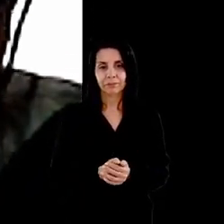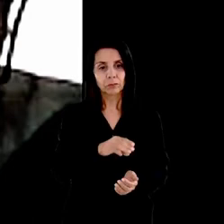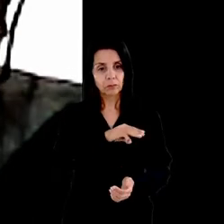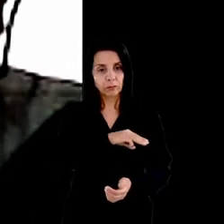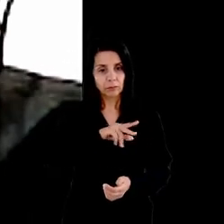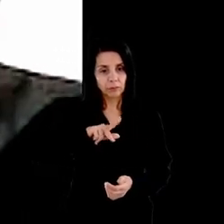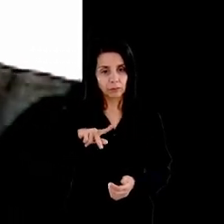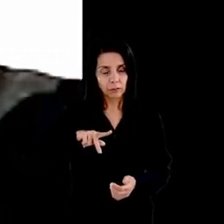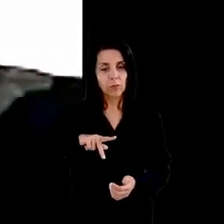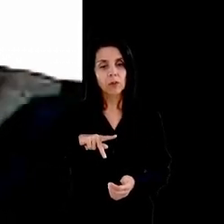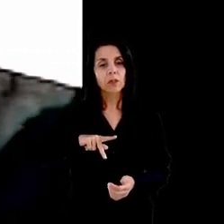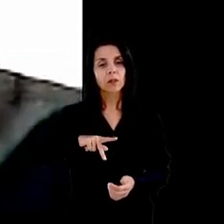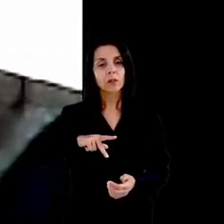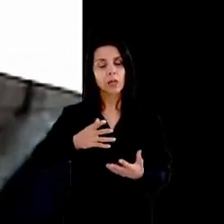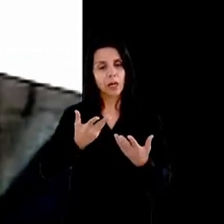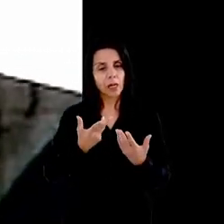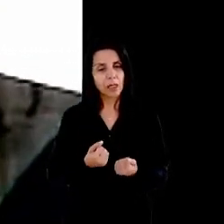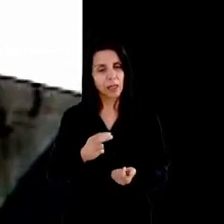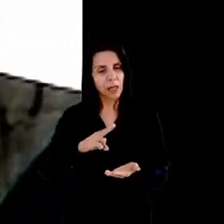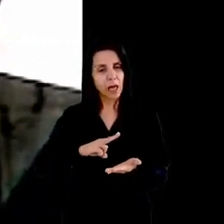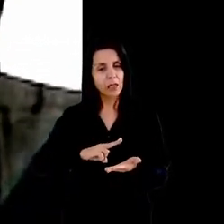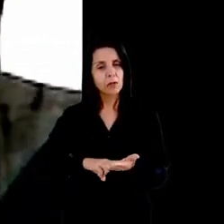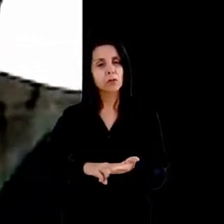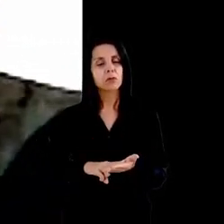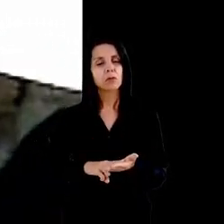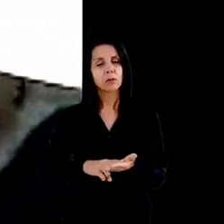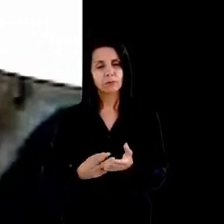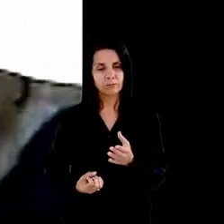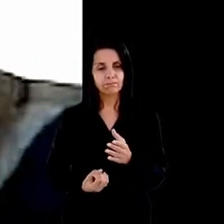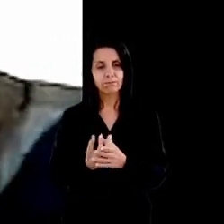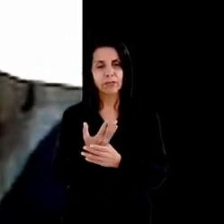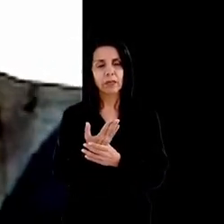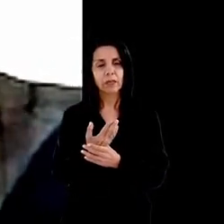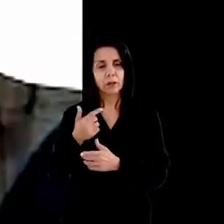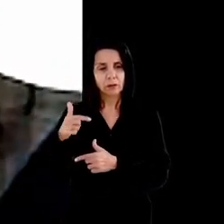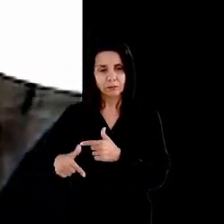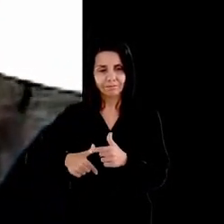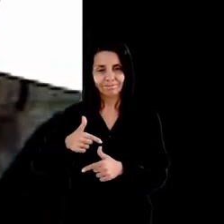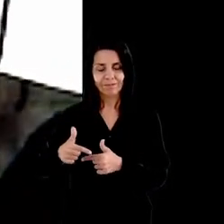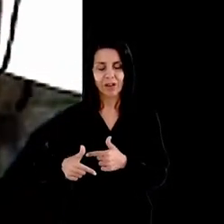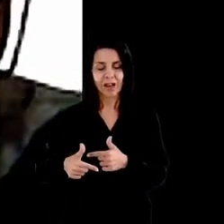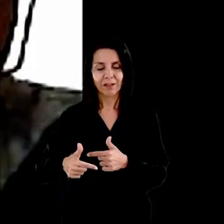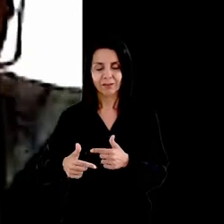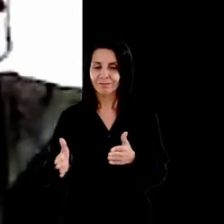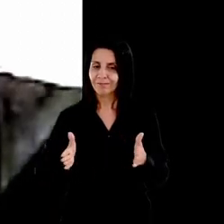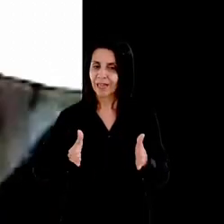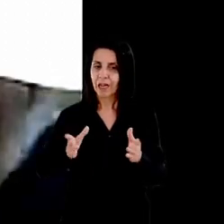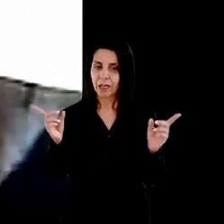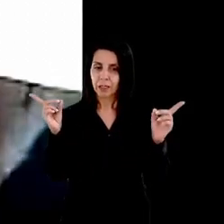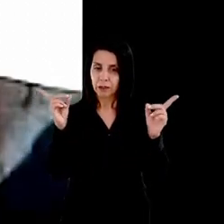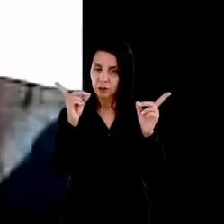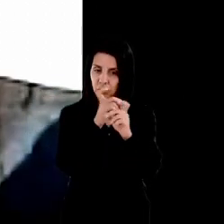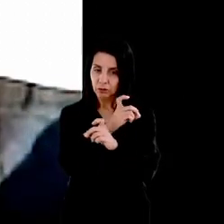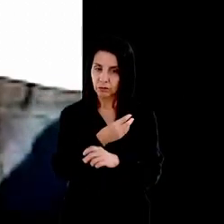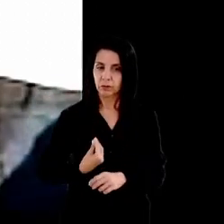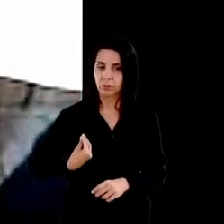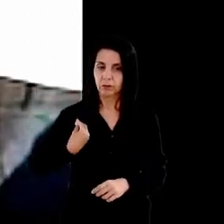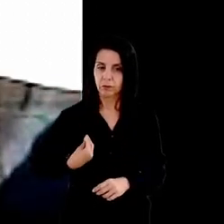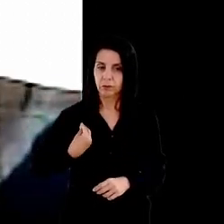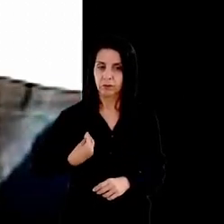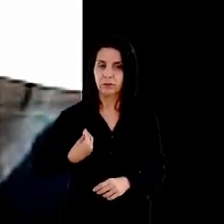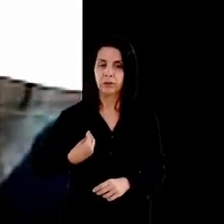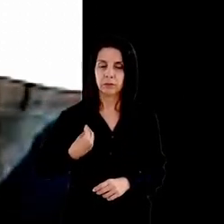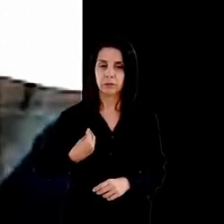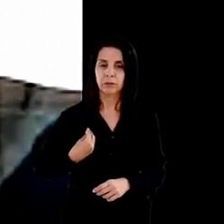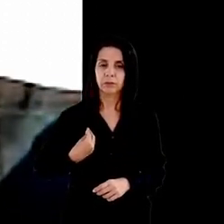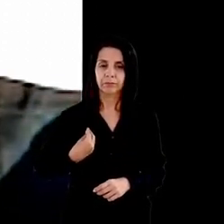assume iniciativas que vão trazendo esperança em dias tão difíceis que a gente está vivendo tão dramáticos como